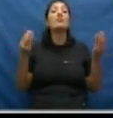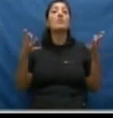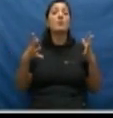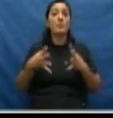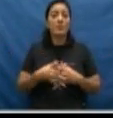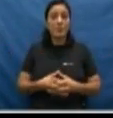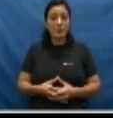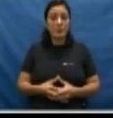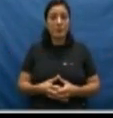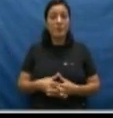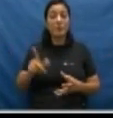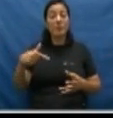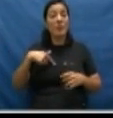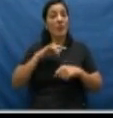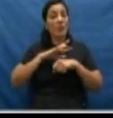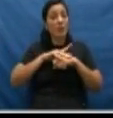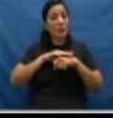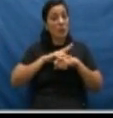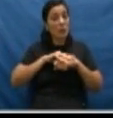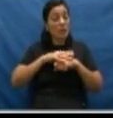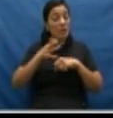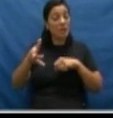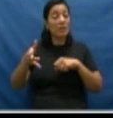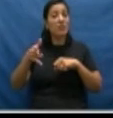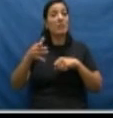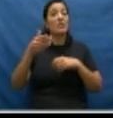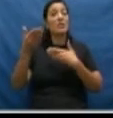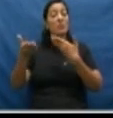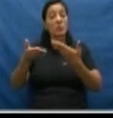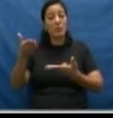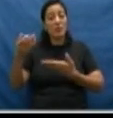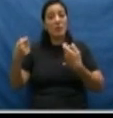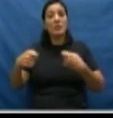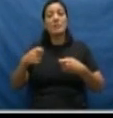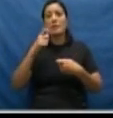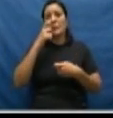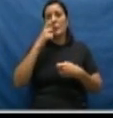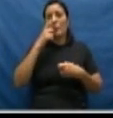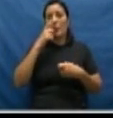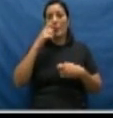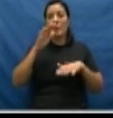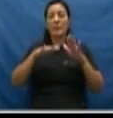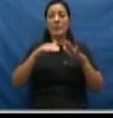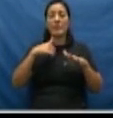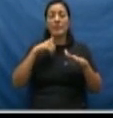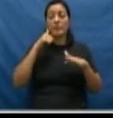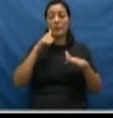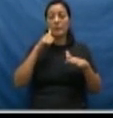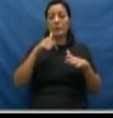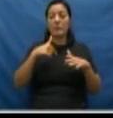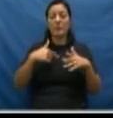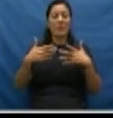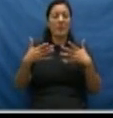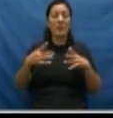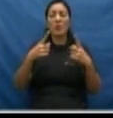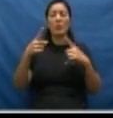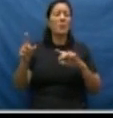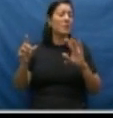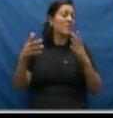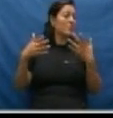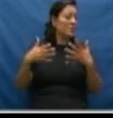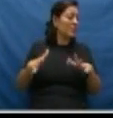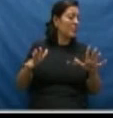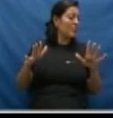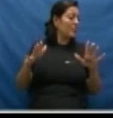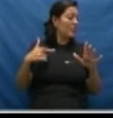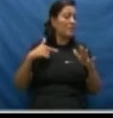inclusive como doença e como tratamento. Muitas vezes as mulheres não querem fazer a denúncia,